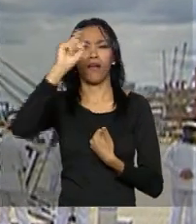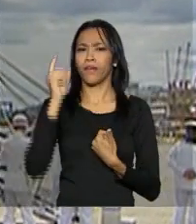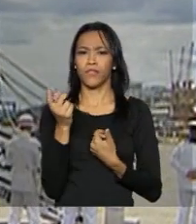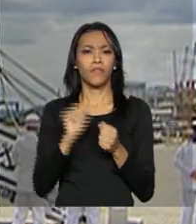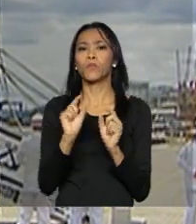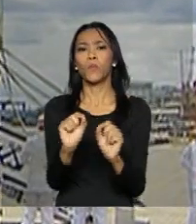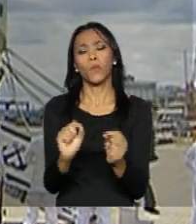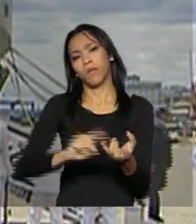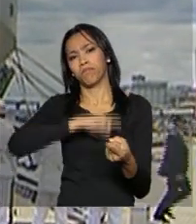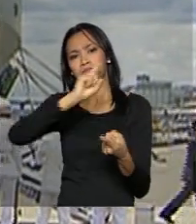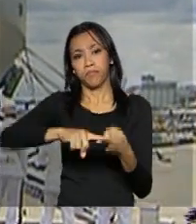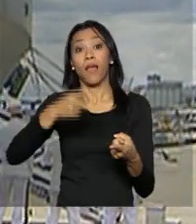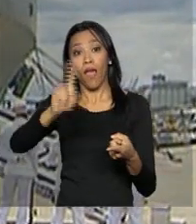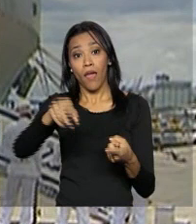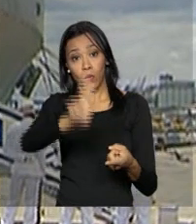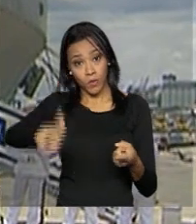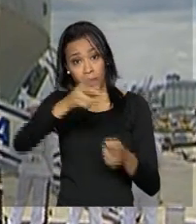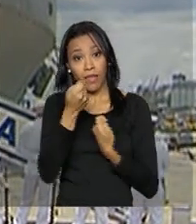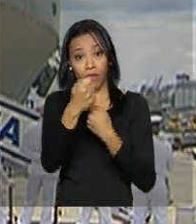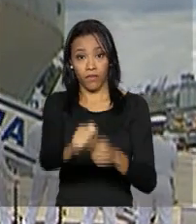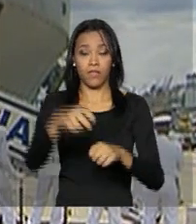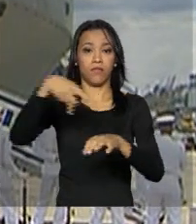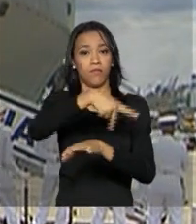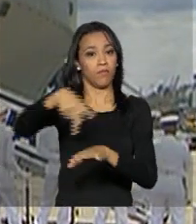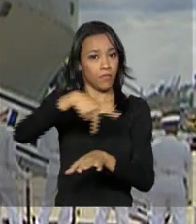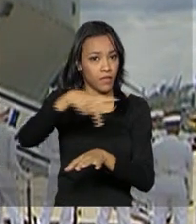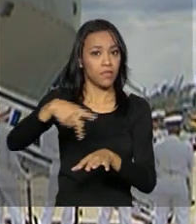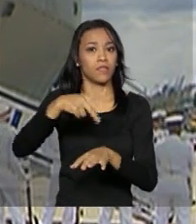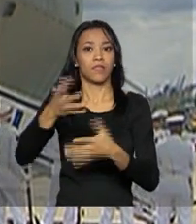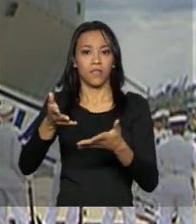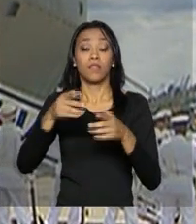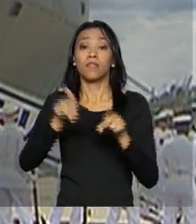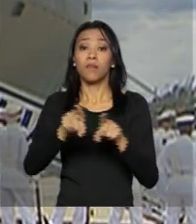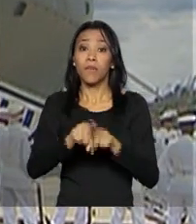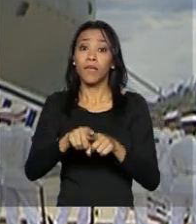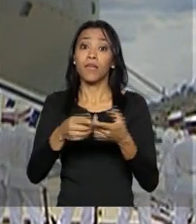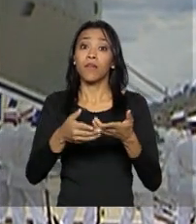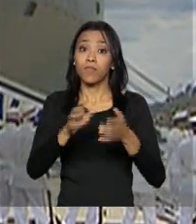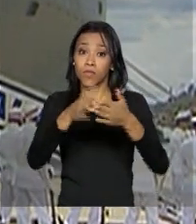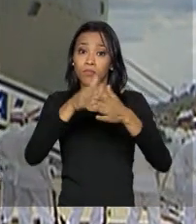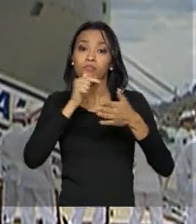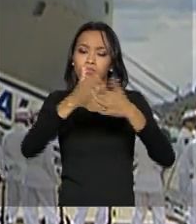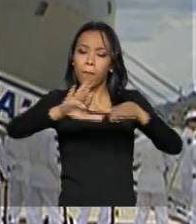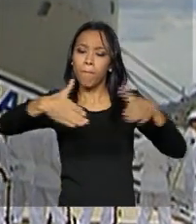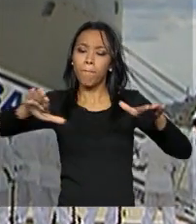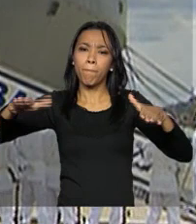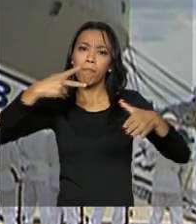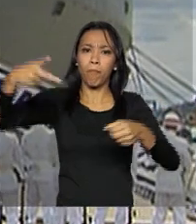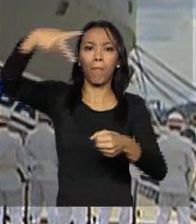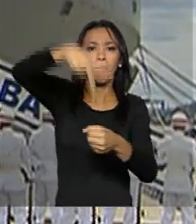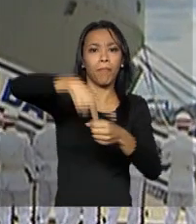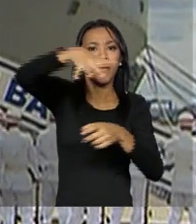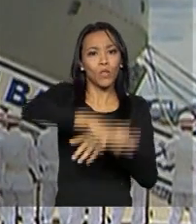funções, entre elas a defesa da pátria, que serve, por exemplo, para proteger a plataforma marítima de petróleo brasileiro, sobretudo